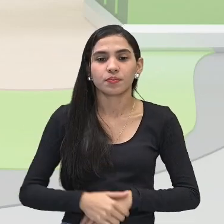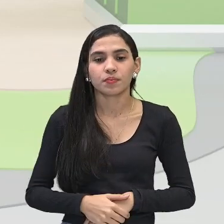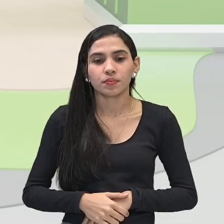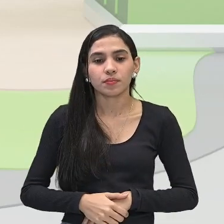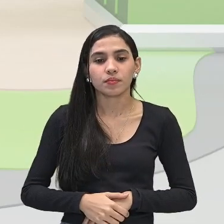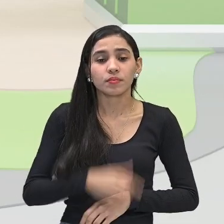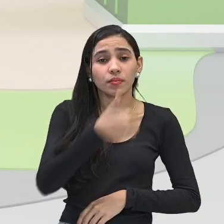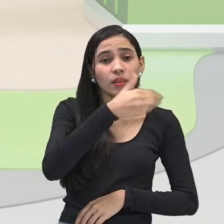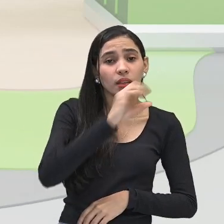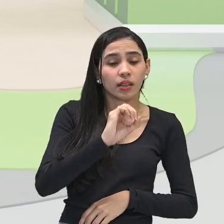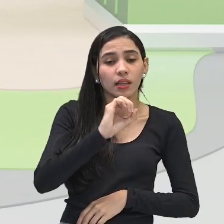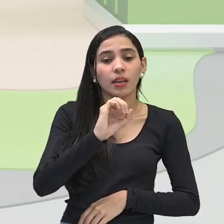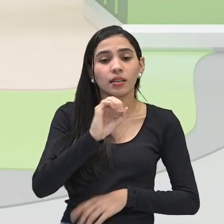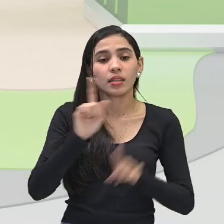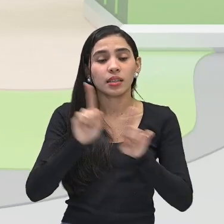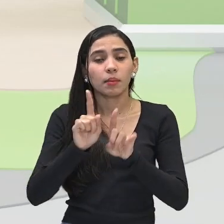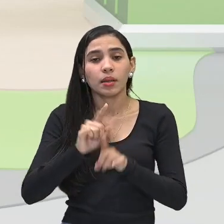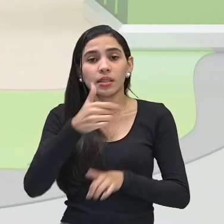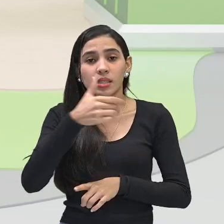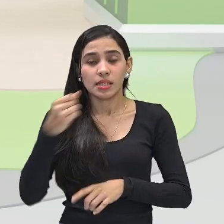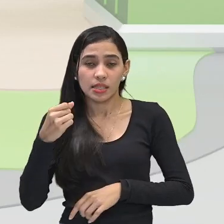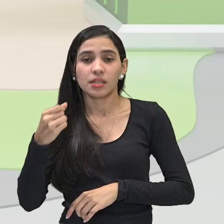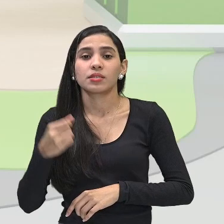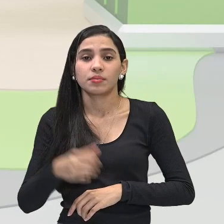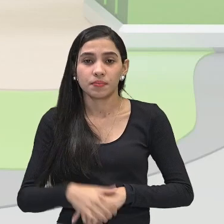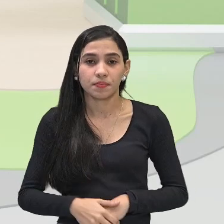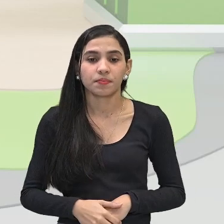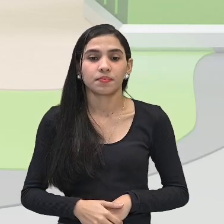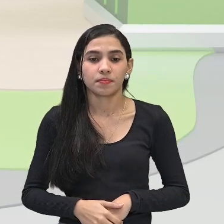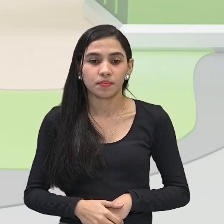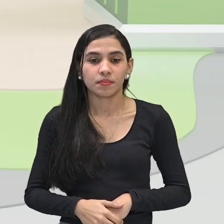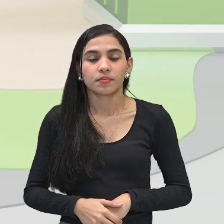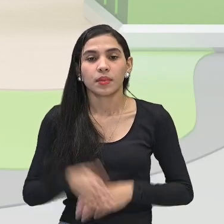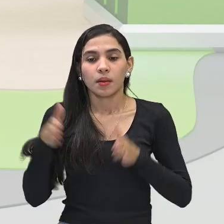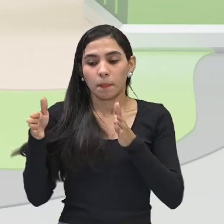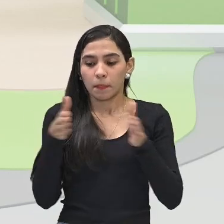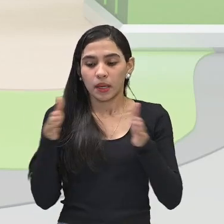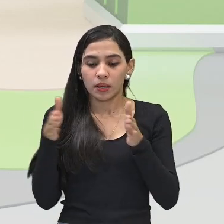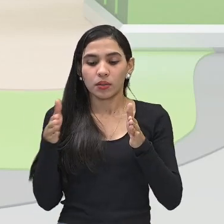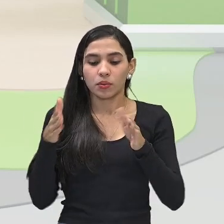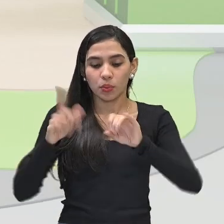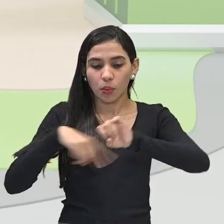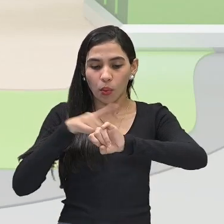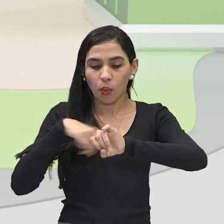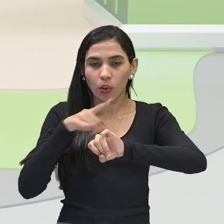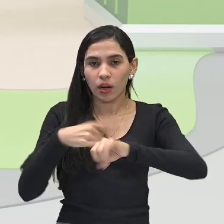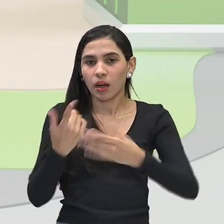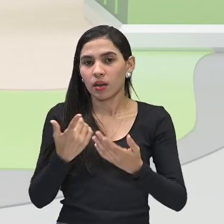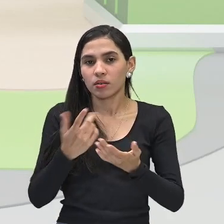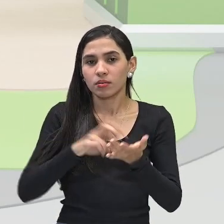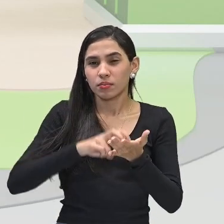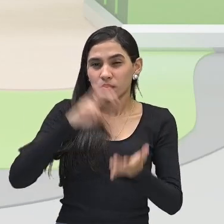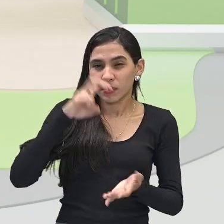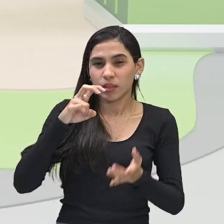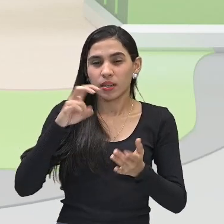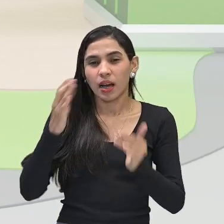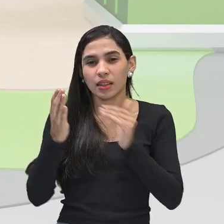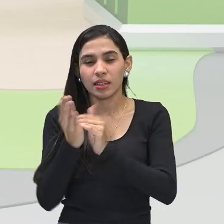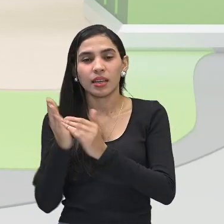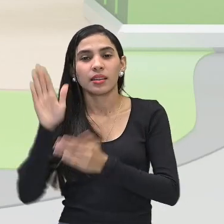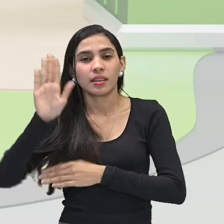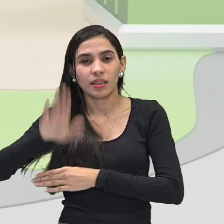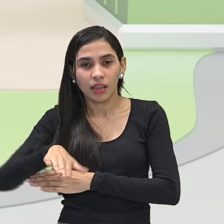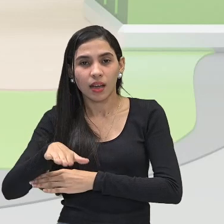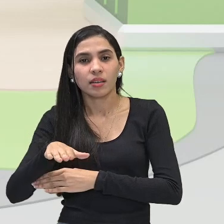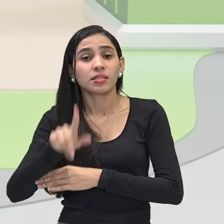Entre 10 e 16 horas. Esse período já da metade da manhã até a metade da tarde